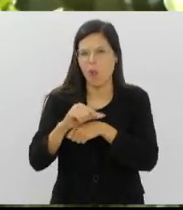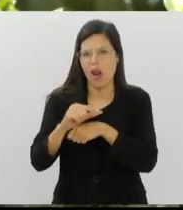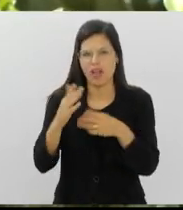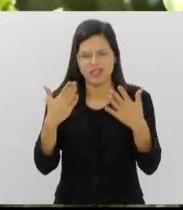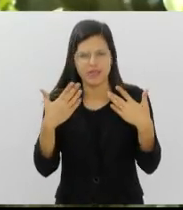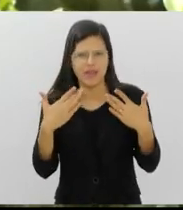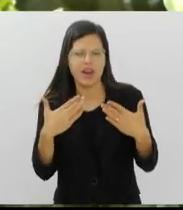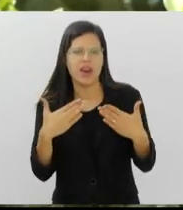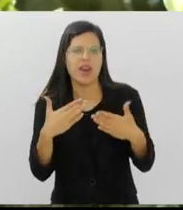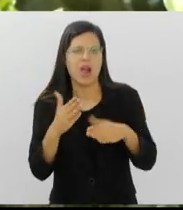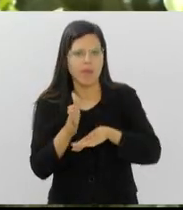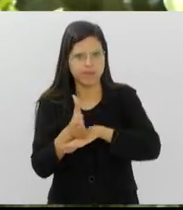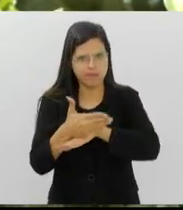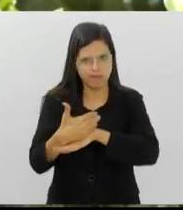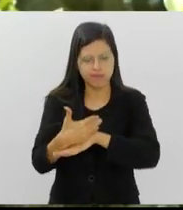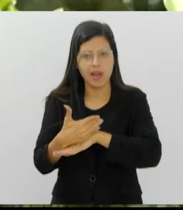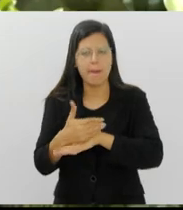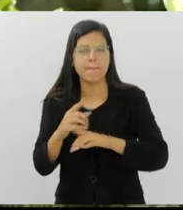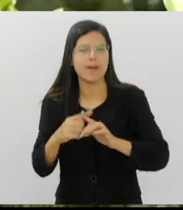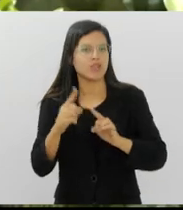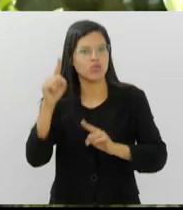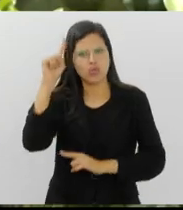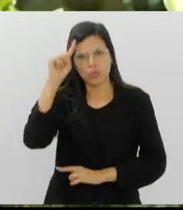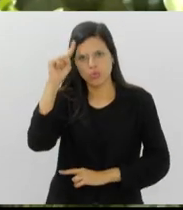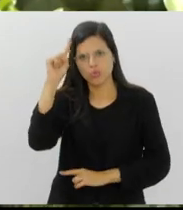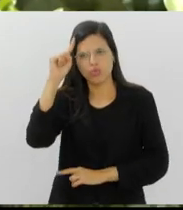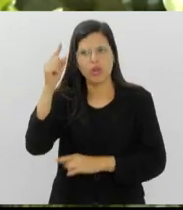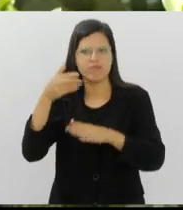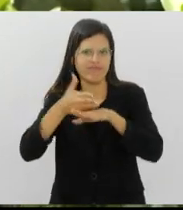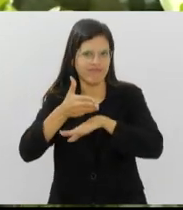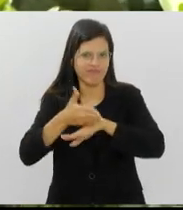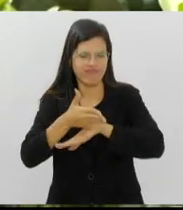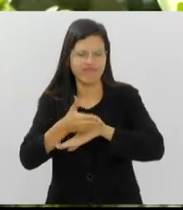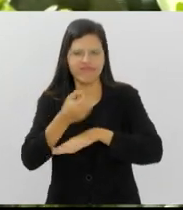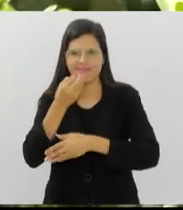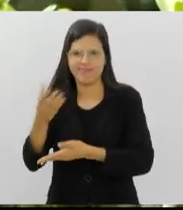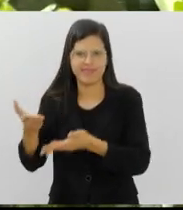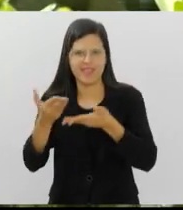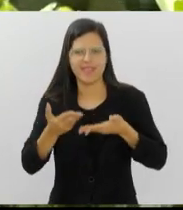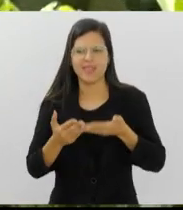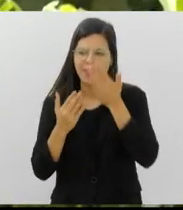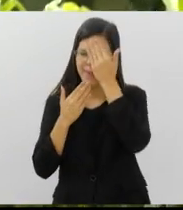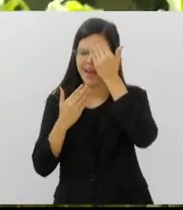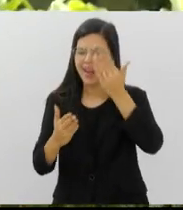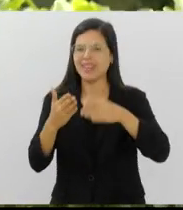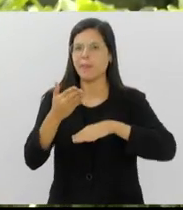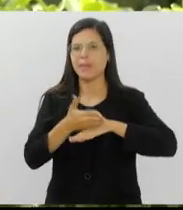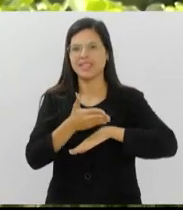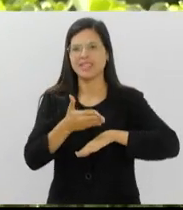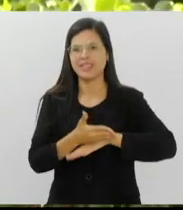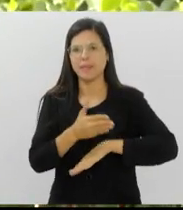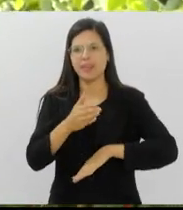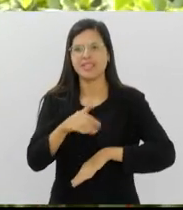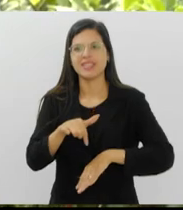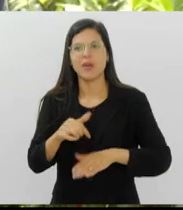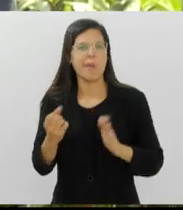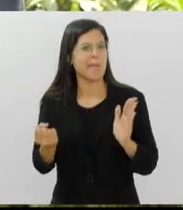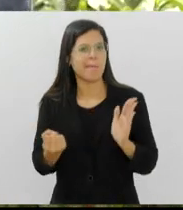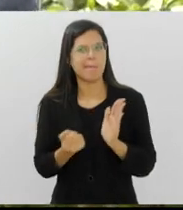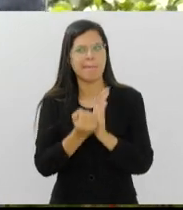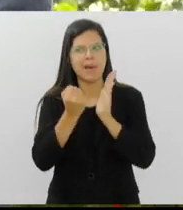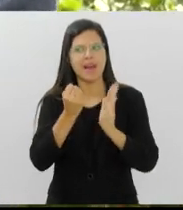pouco mais cedo, mas das 8 às 18, todos os dias, são muito bem-vindos. Obrigado pela participação, Sábia, e o marco é essa data